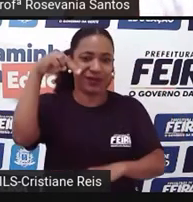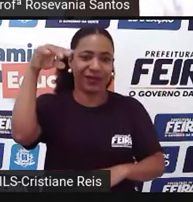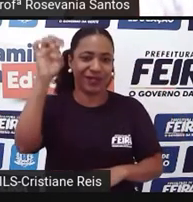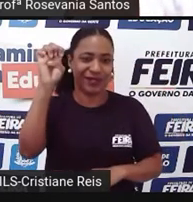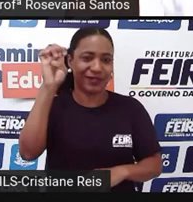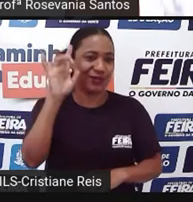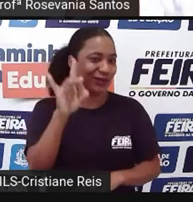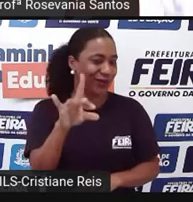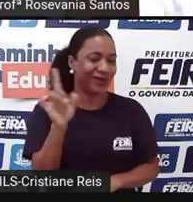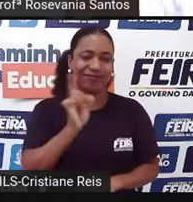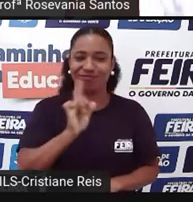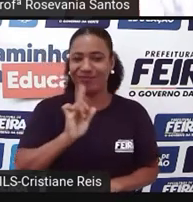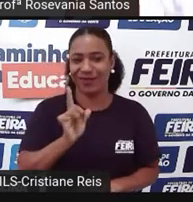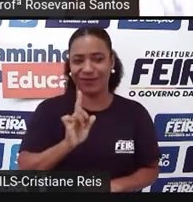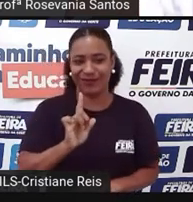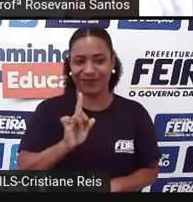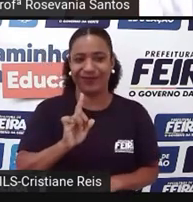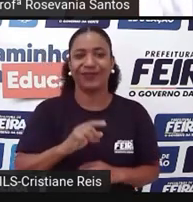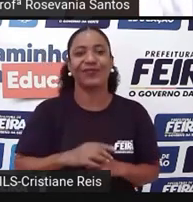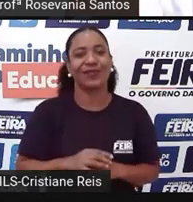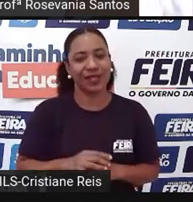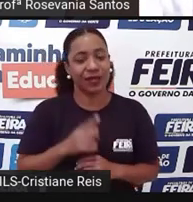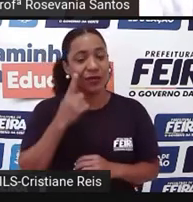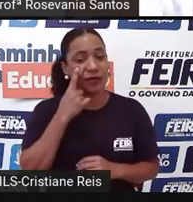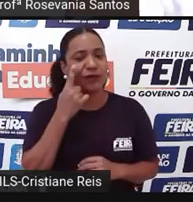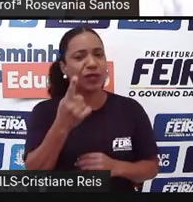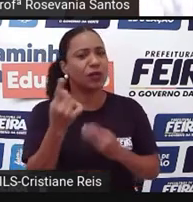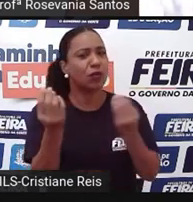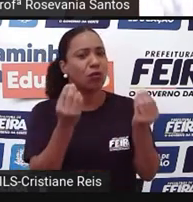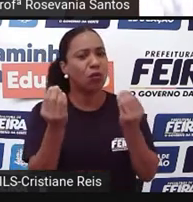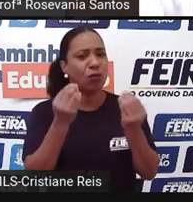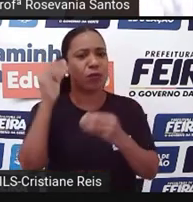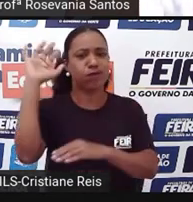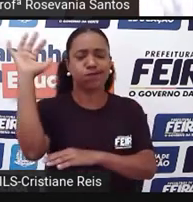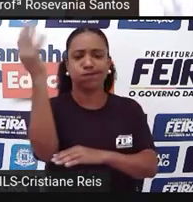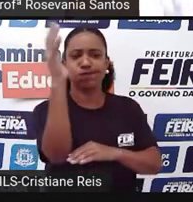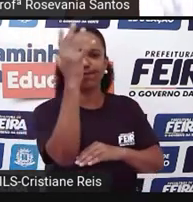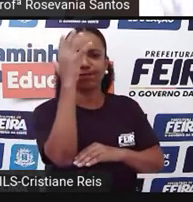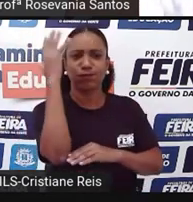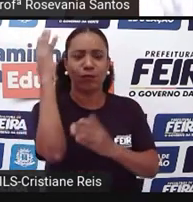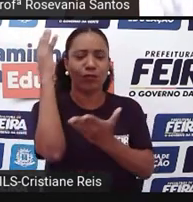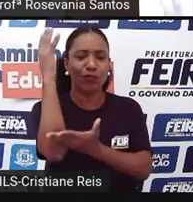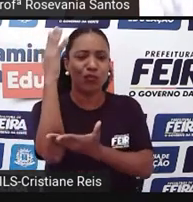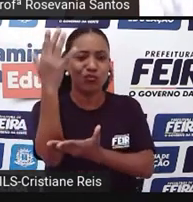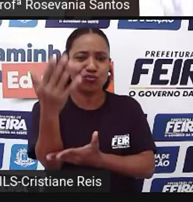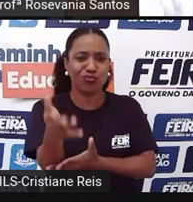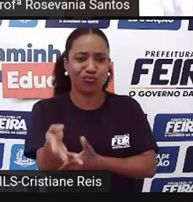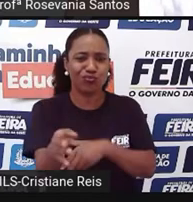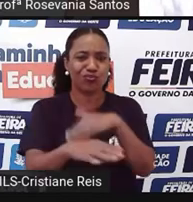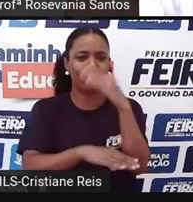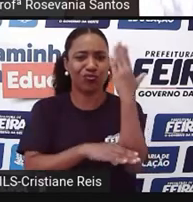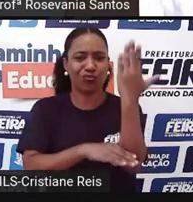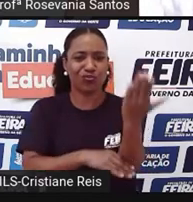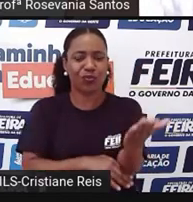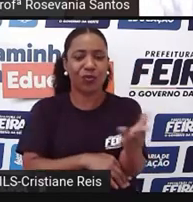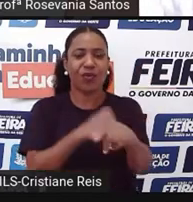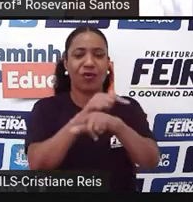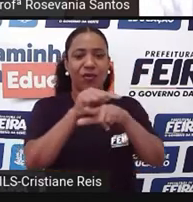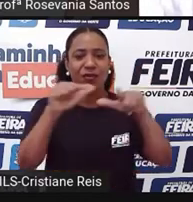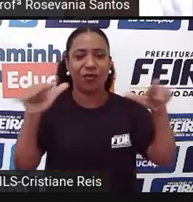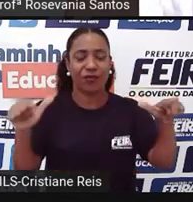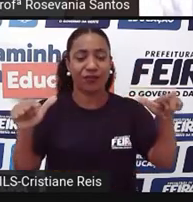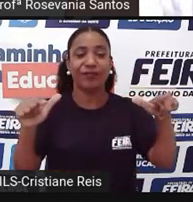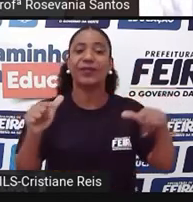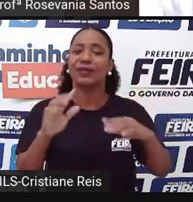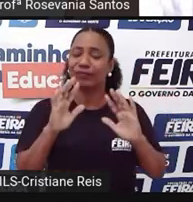só tem o semiárido. Então, aqui o processo de desmatamento, que a gente já, né, que já tinha 43% de sua